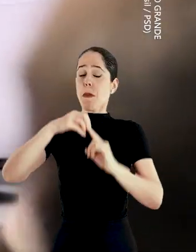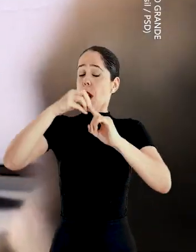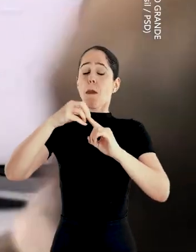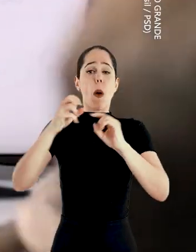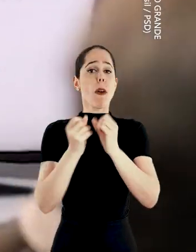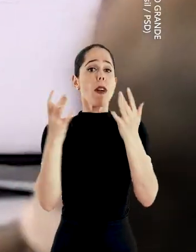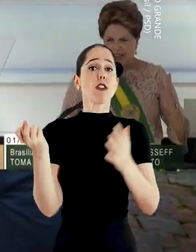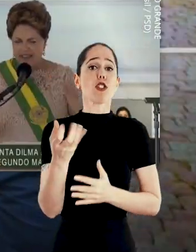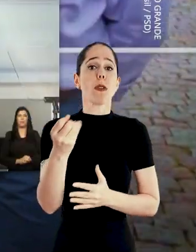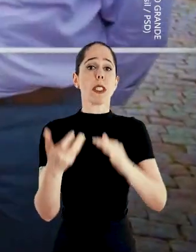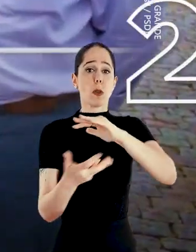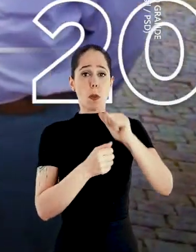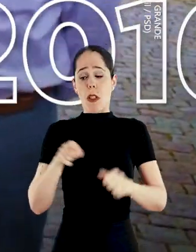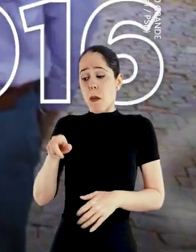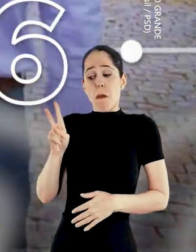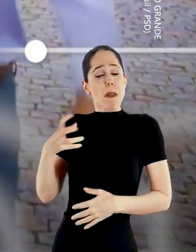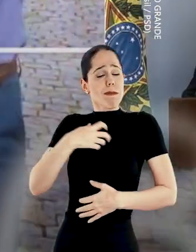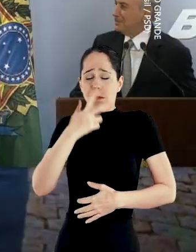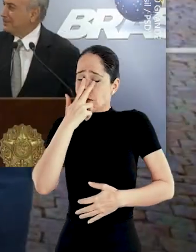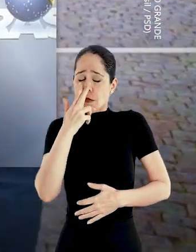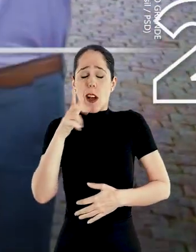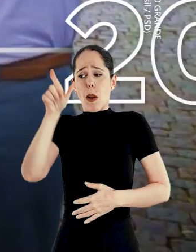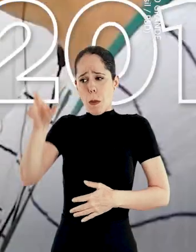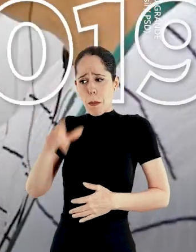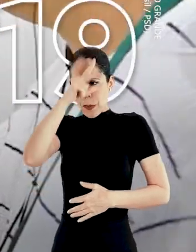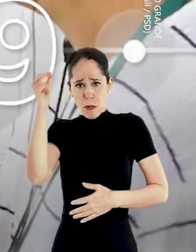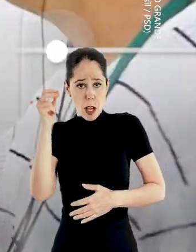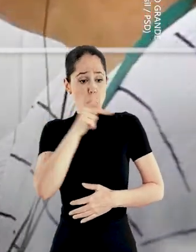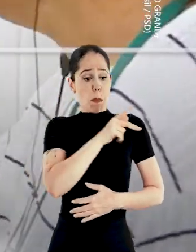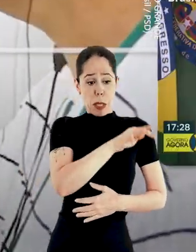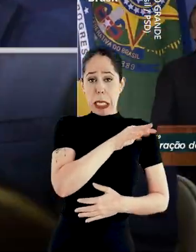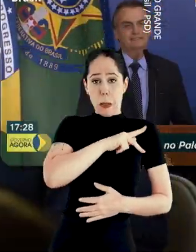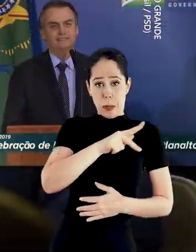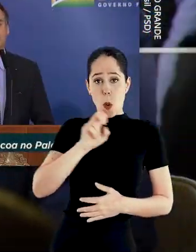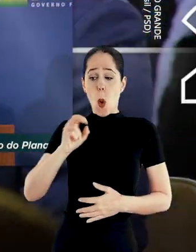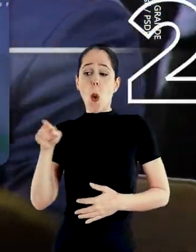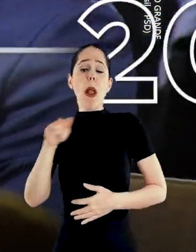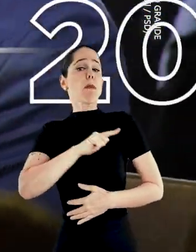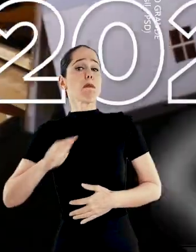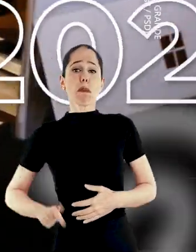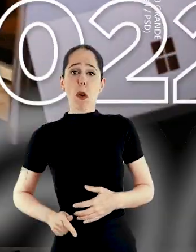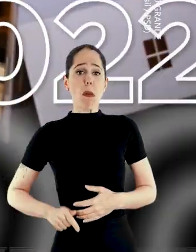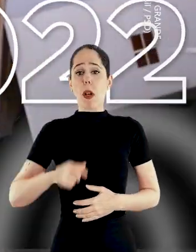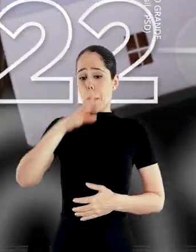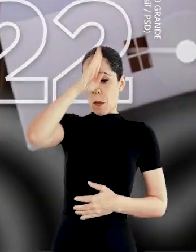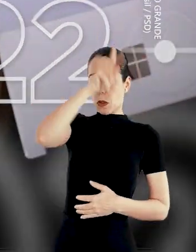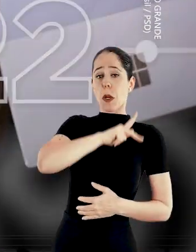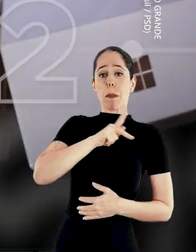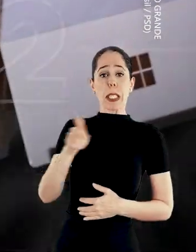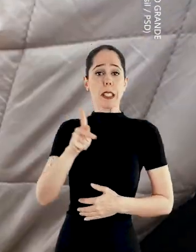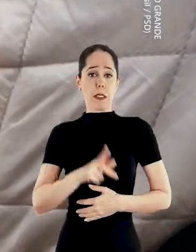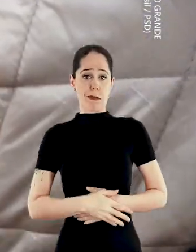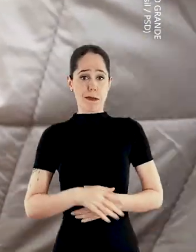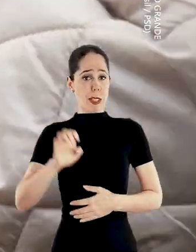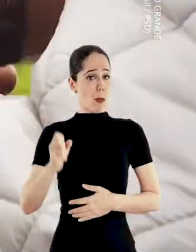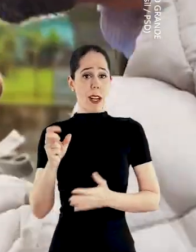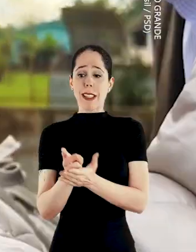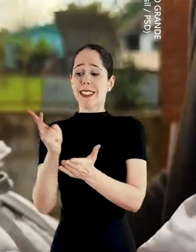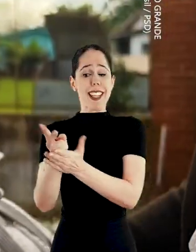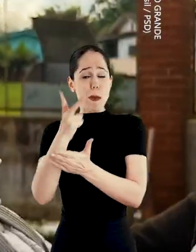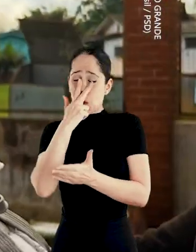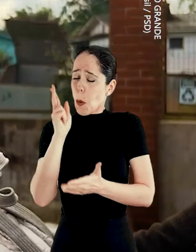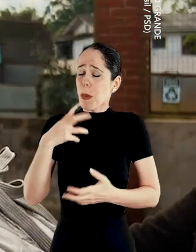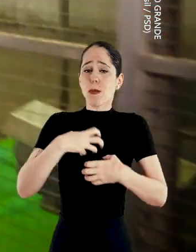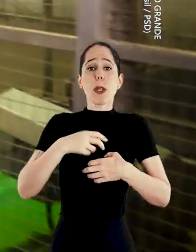inovação do mundo É o mesmo sendo prefeito com PT na presidência Ou governador com Bolsonaro presidente Eduardo é